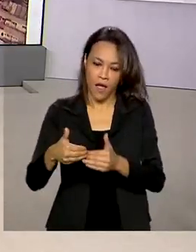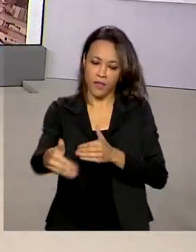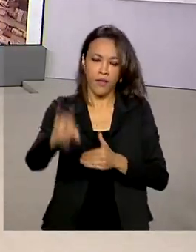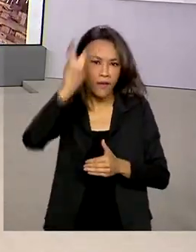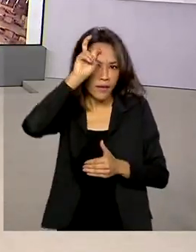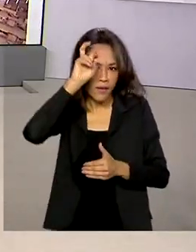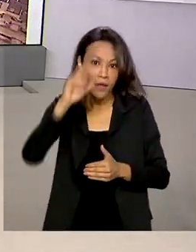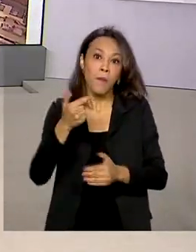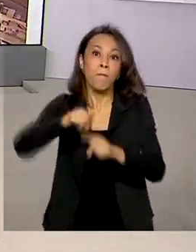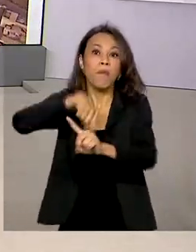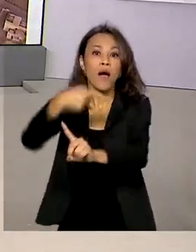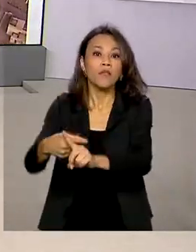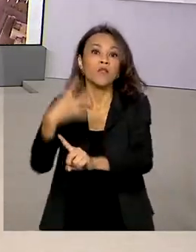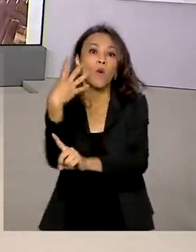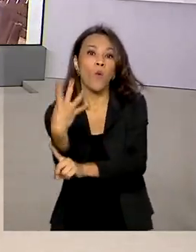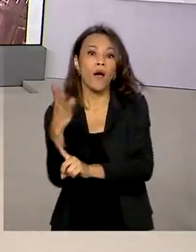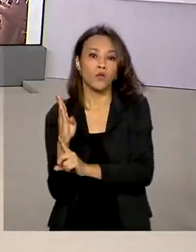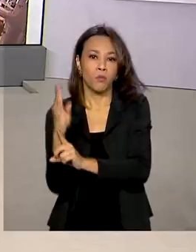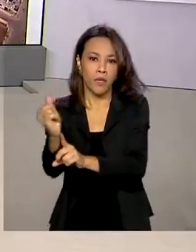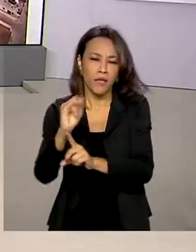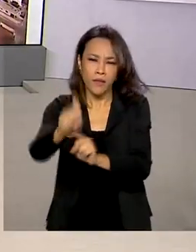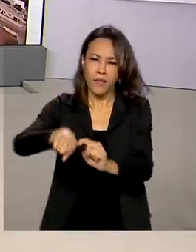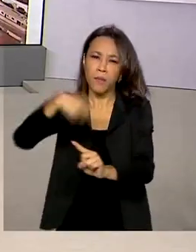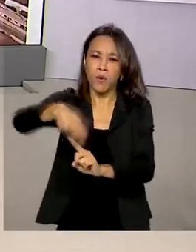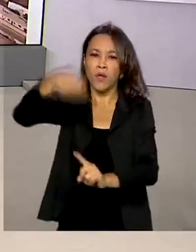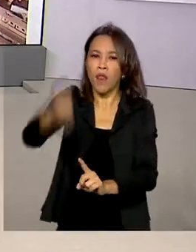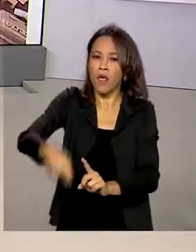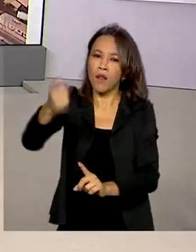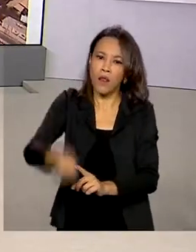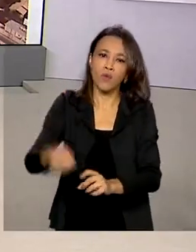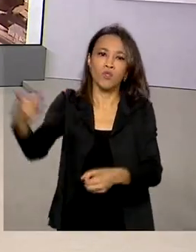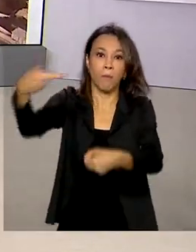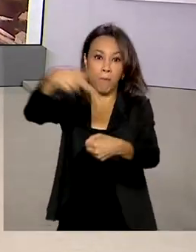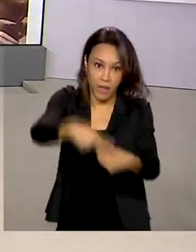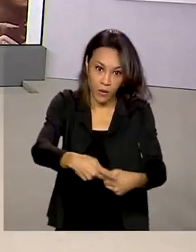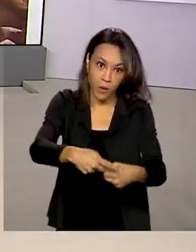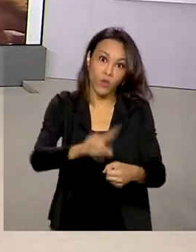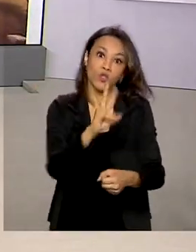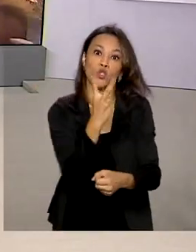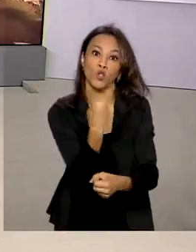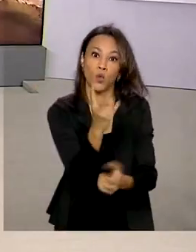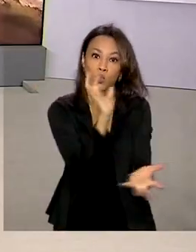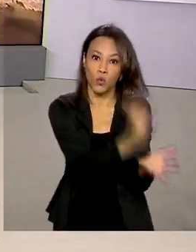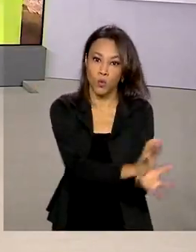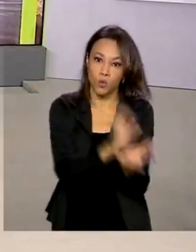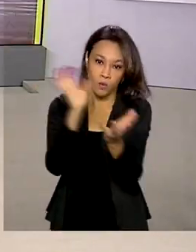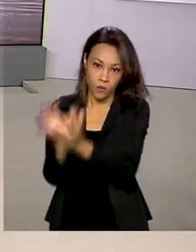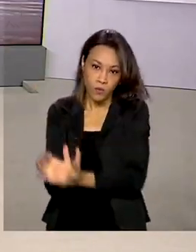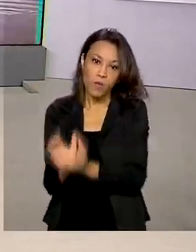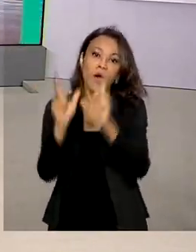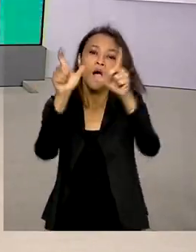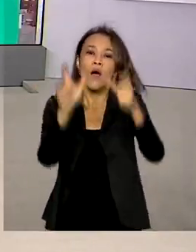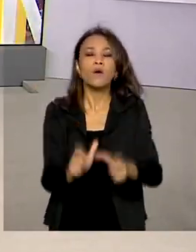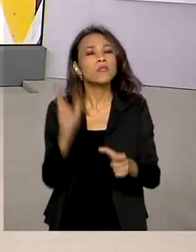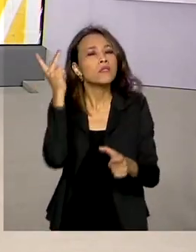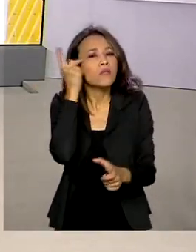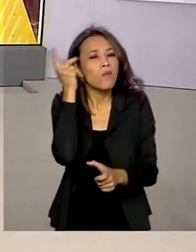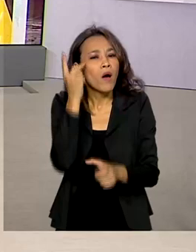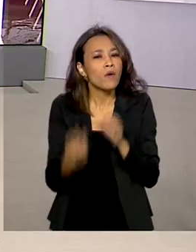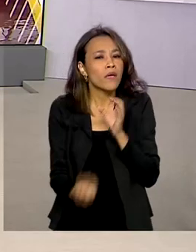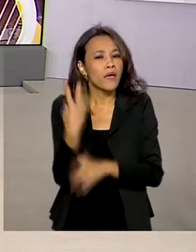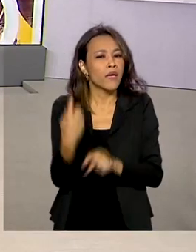bilhões serão repassados depois do leilão de petróleo de dois blocos na Bacia de Santos, em São Paulo. Criada em